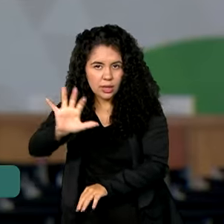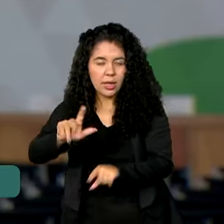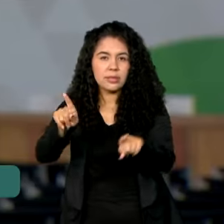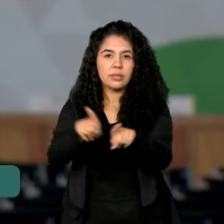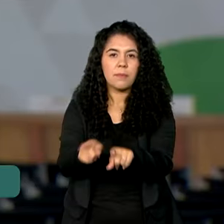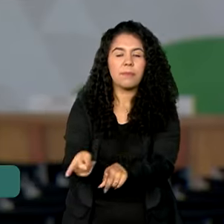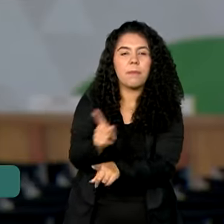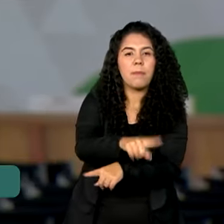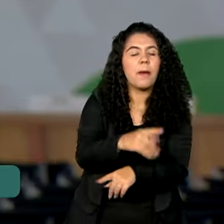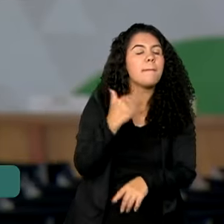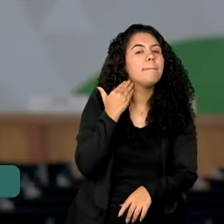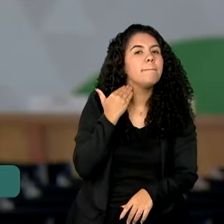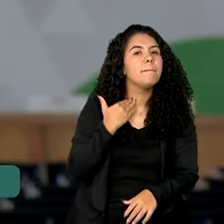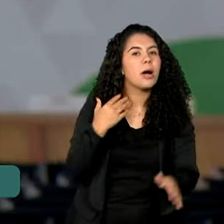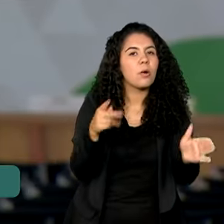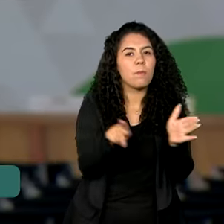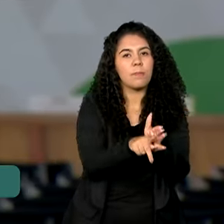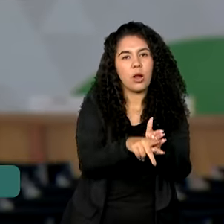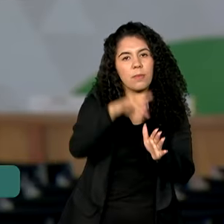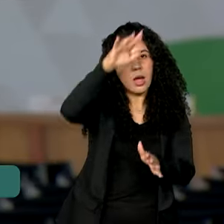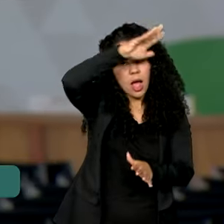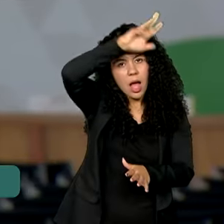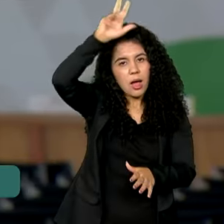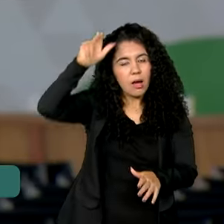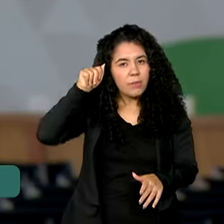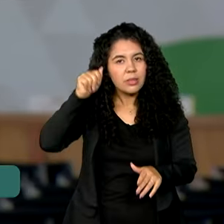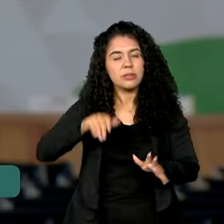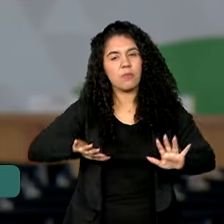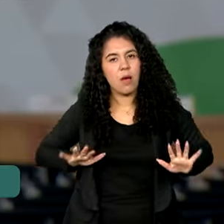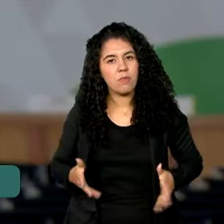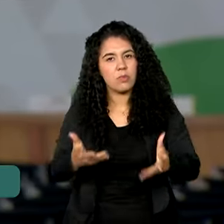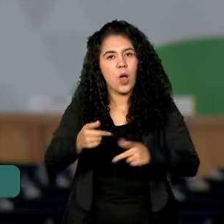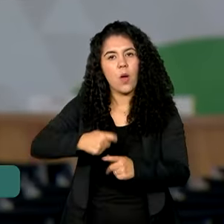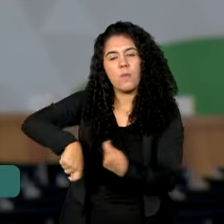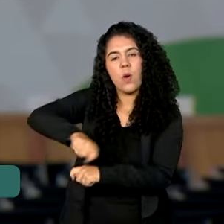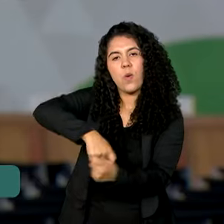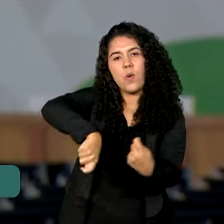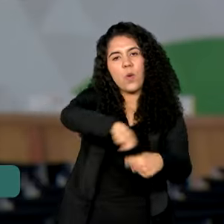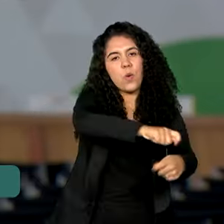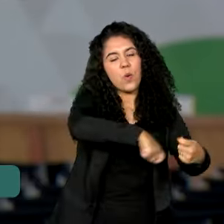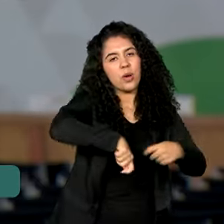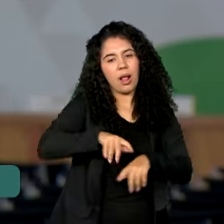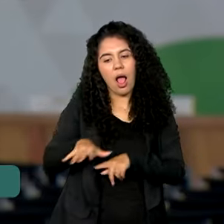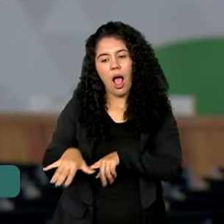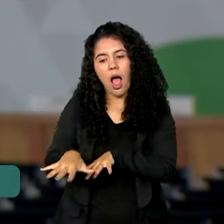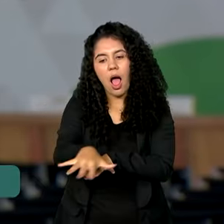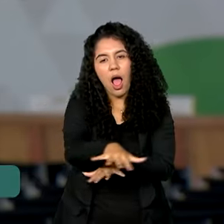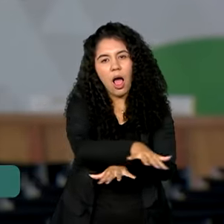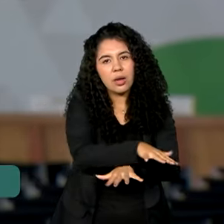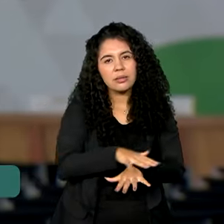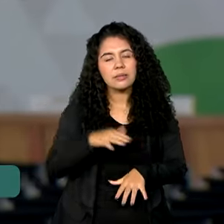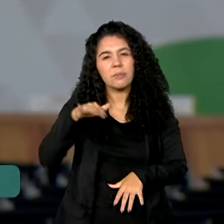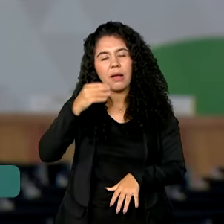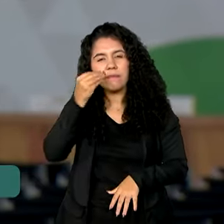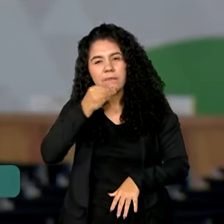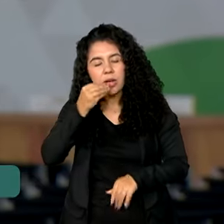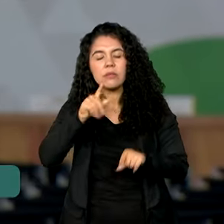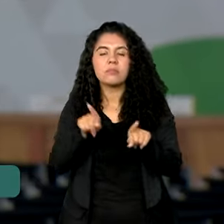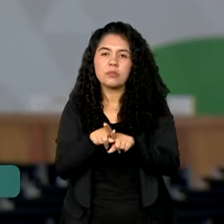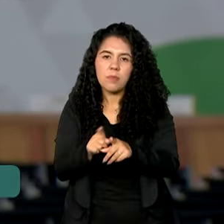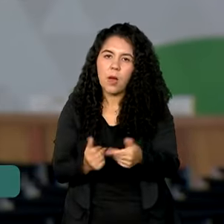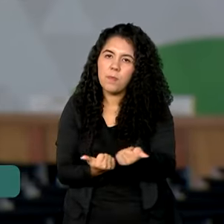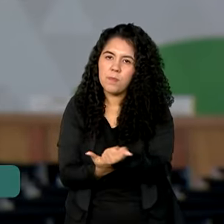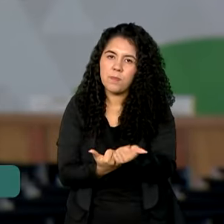Amazônia para promover o desenvolvimento socioeconômico das áreas mais vulneráveis e também apoiar o